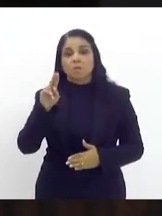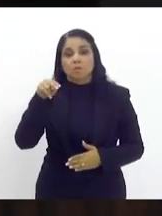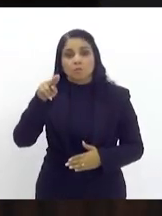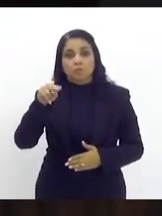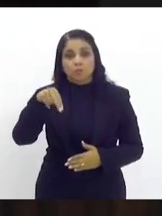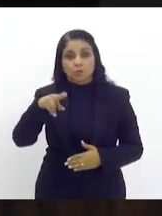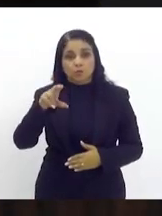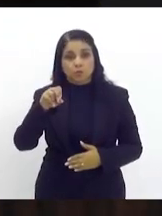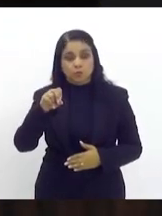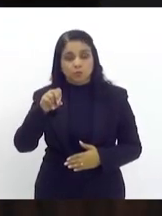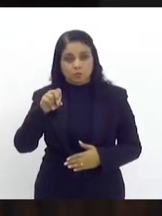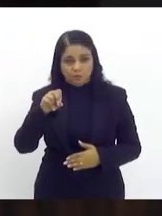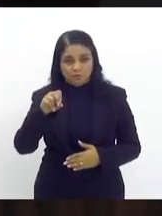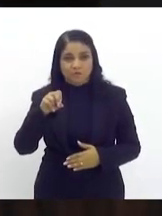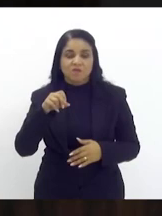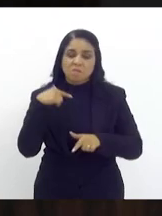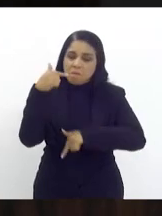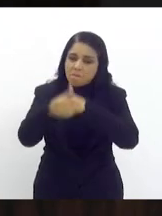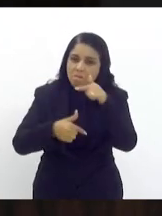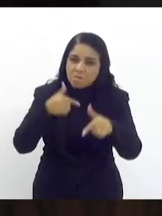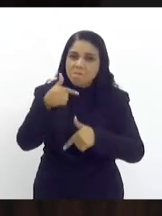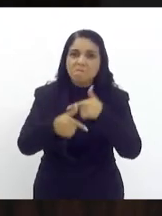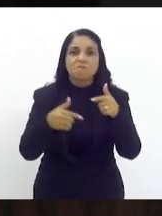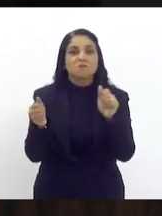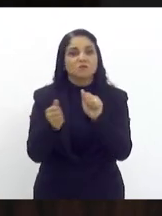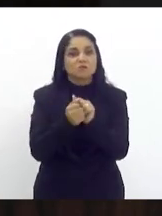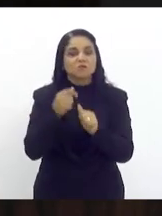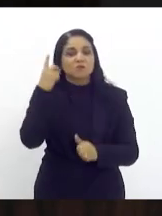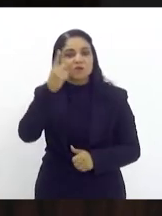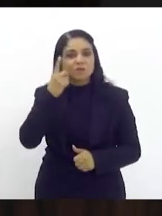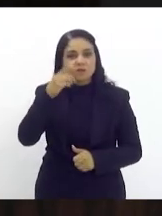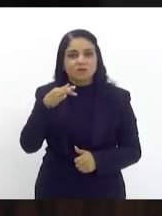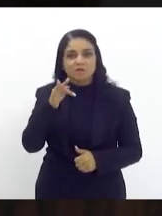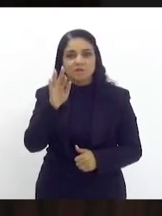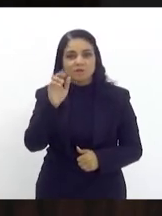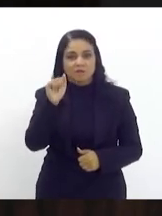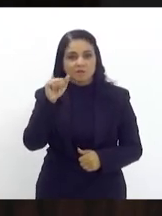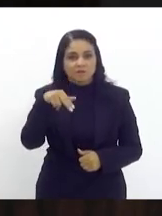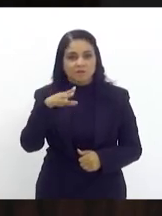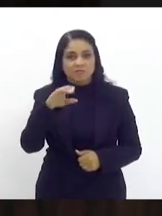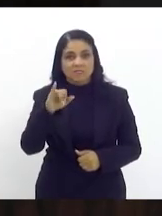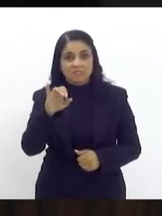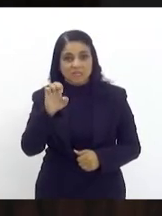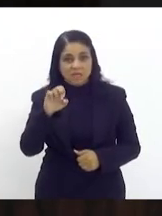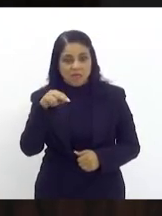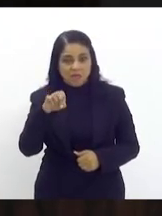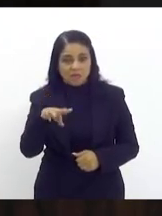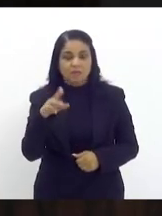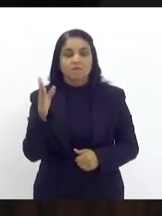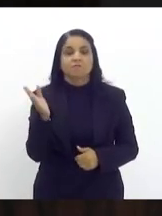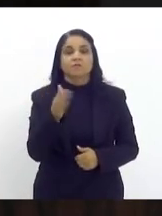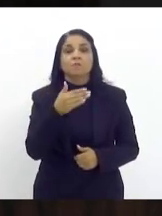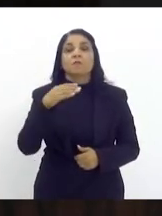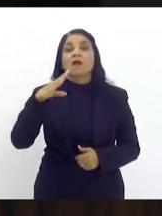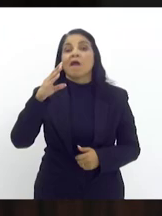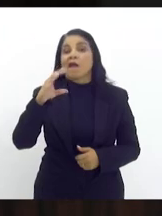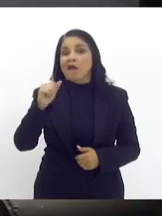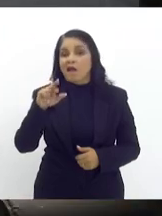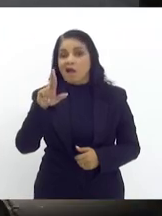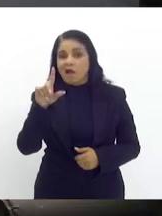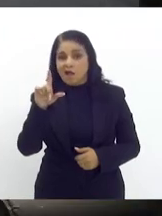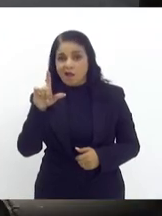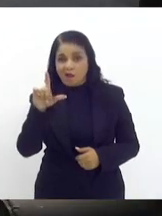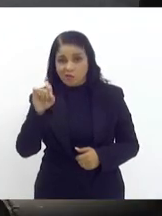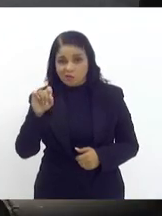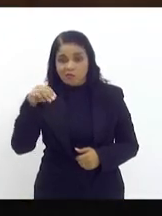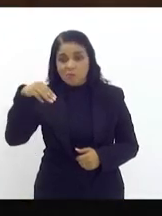missão arda, junto com a deputada Franciene, Carlos Macedo, Deputada Marta Rocha, com a palavra. Bom,